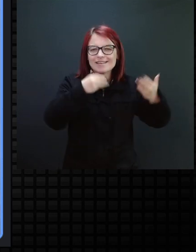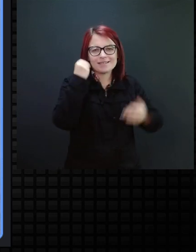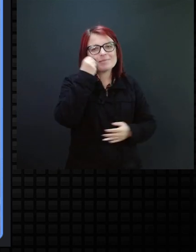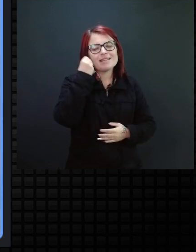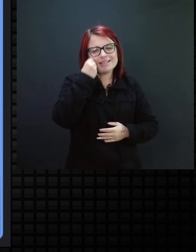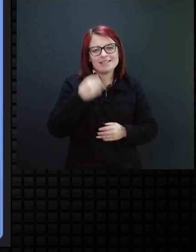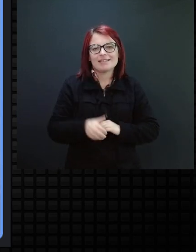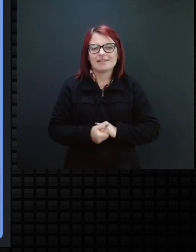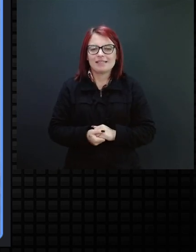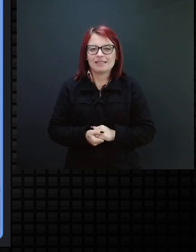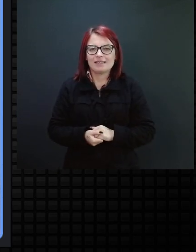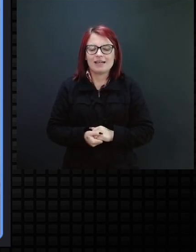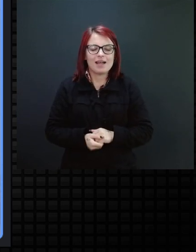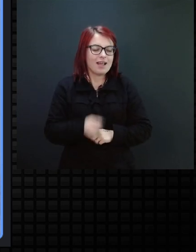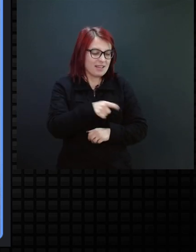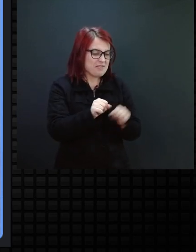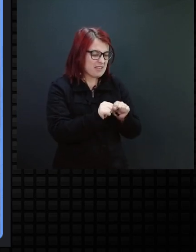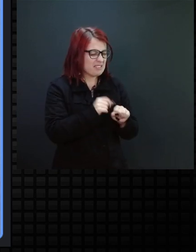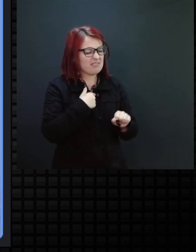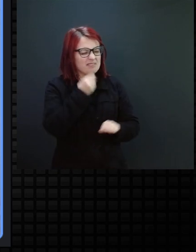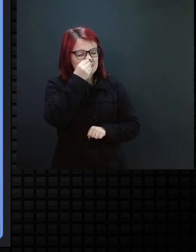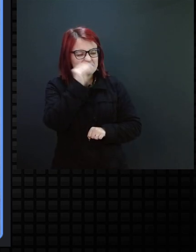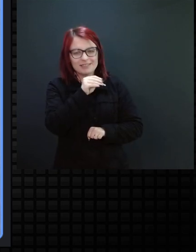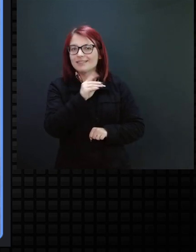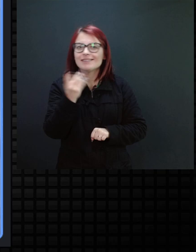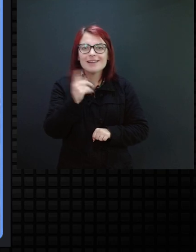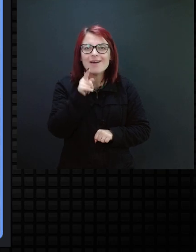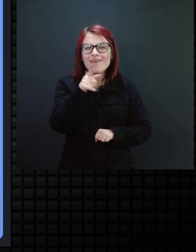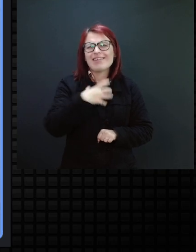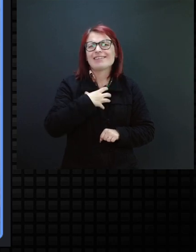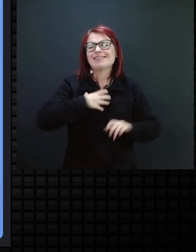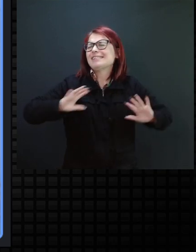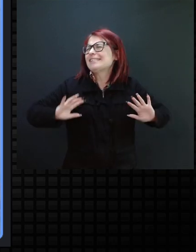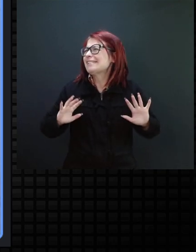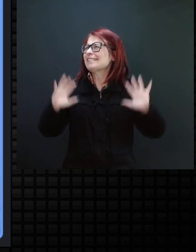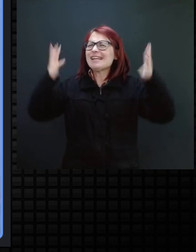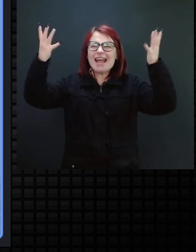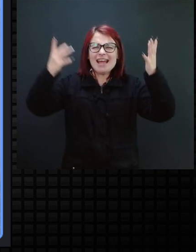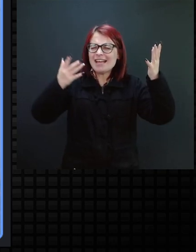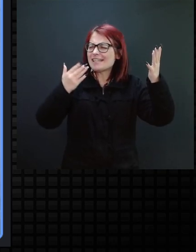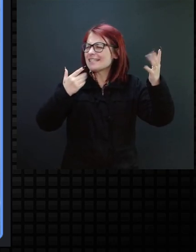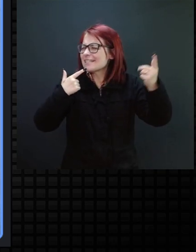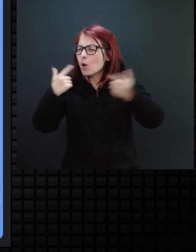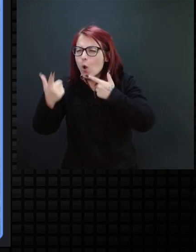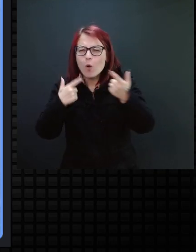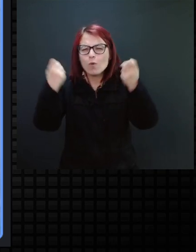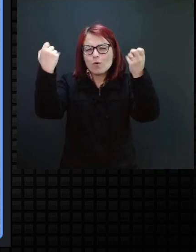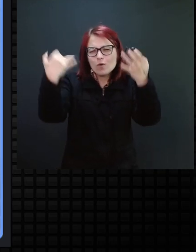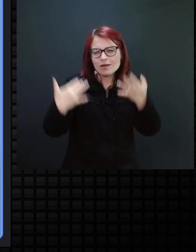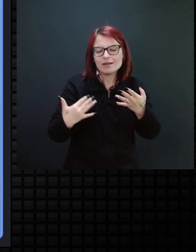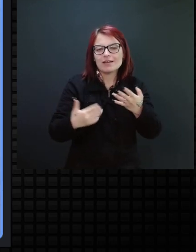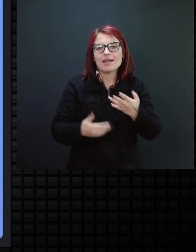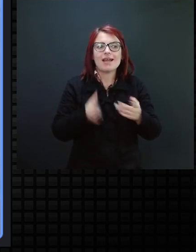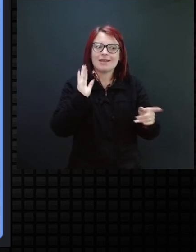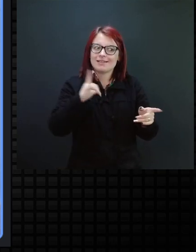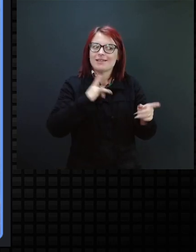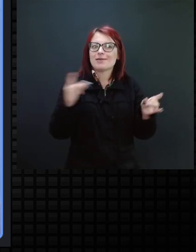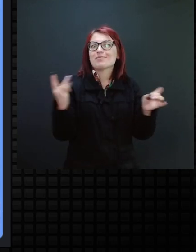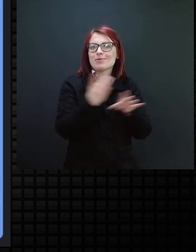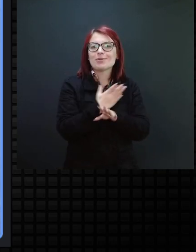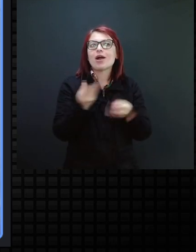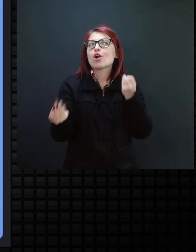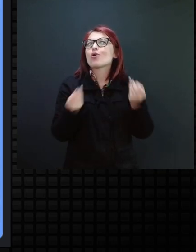ela fez, não, ela comemora, ela vem e nos conta, e agora? Agora ele já entendeu como nós vamos